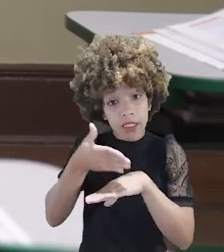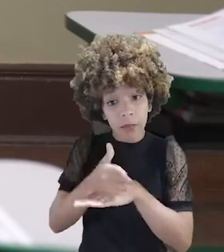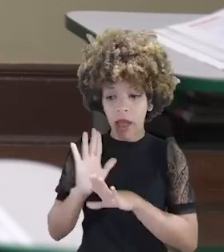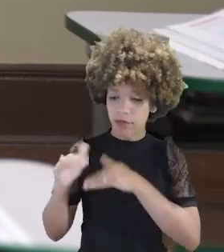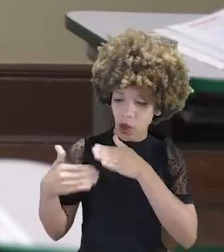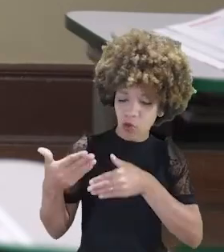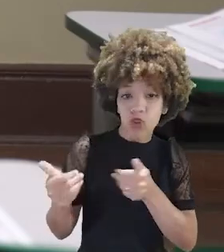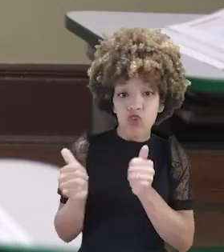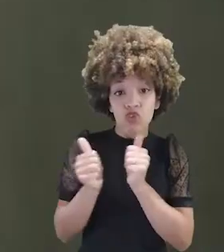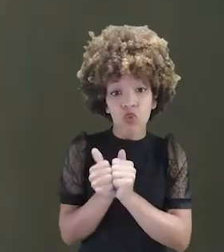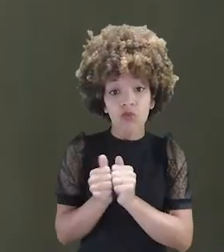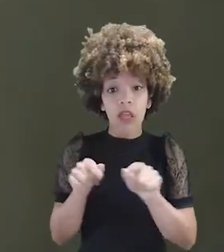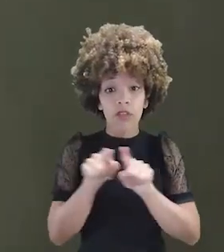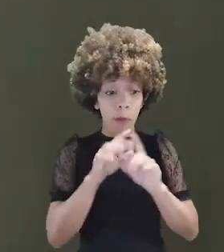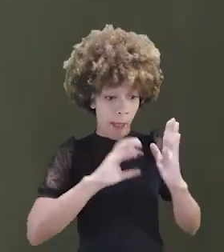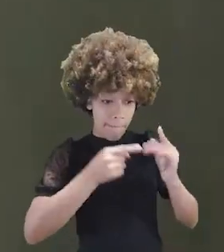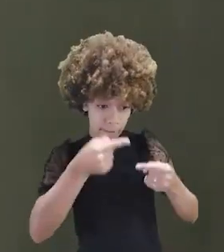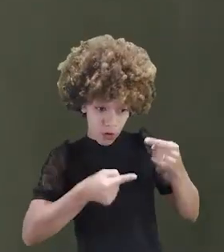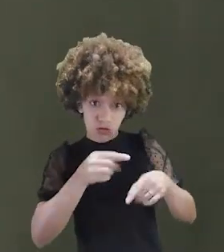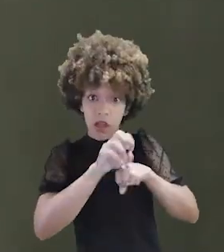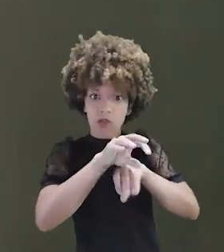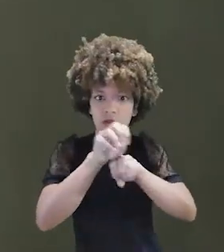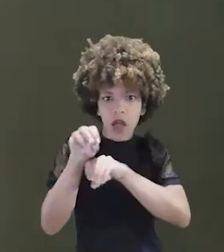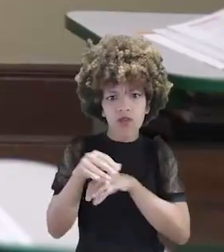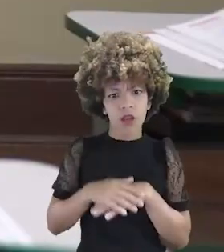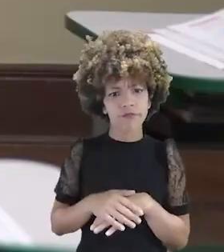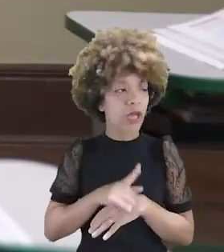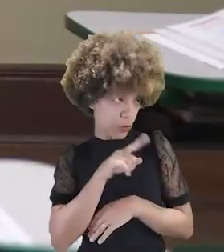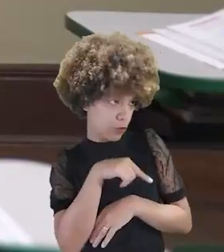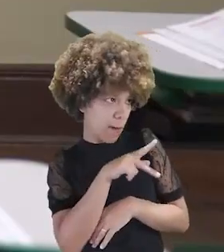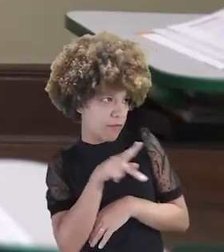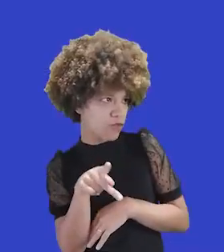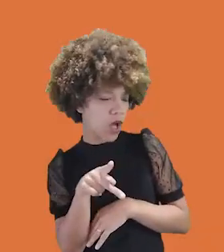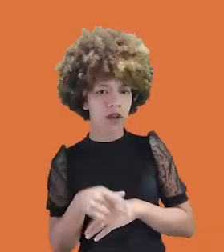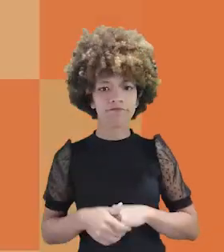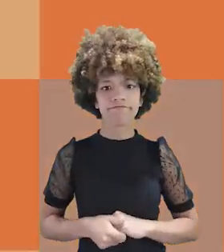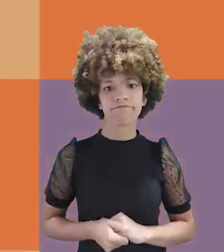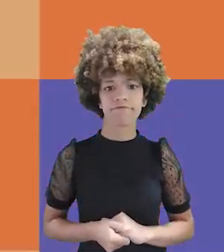participar da construção das políticas educacionais. Né, Pro?